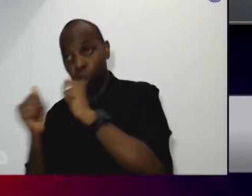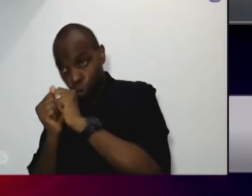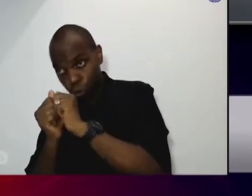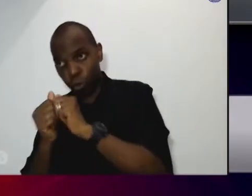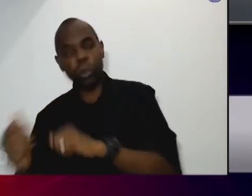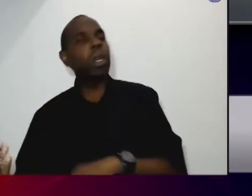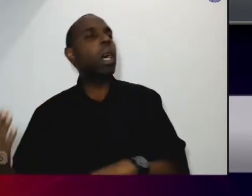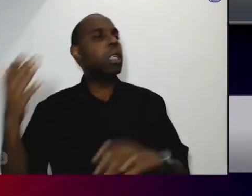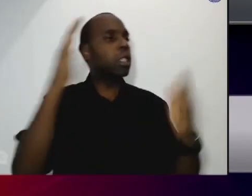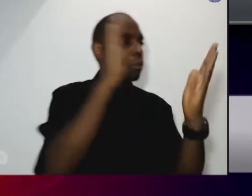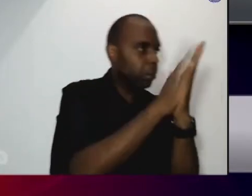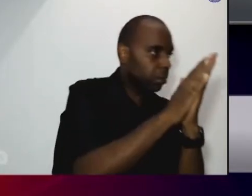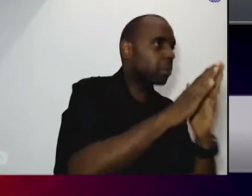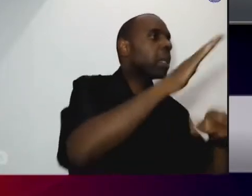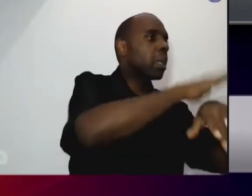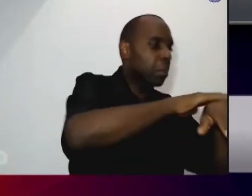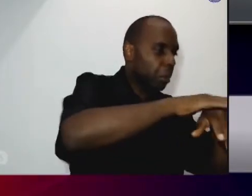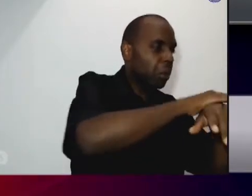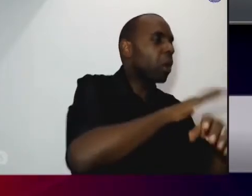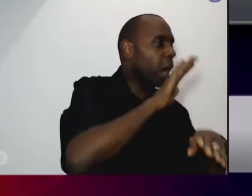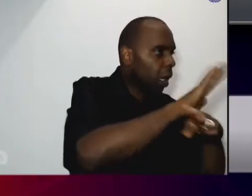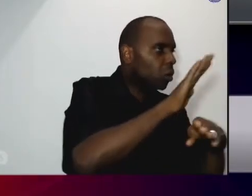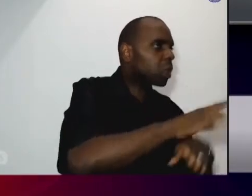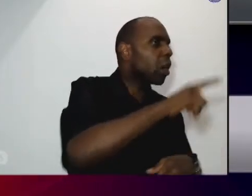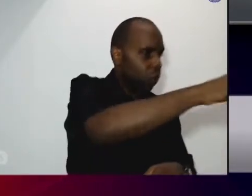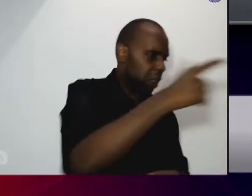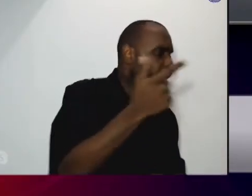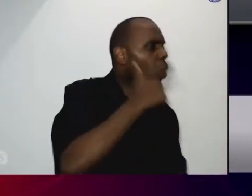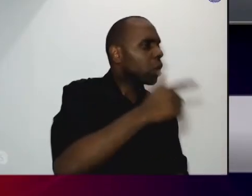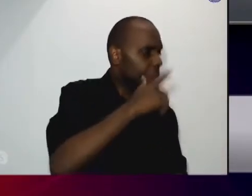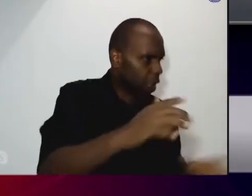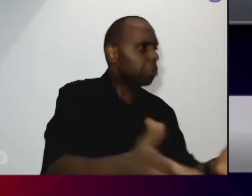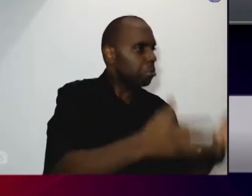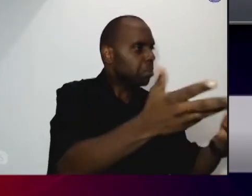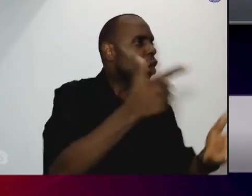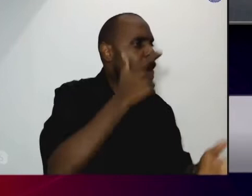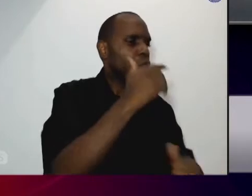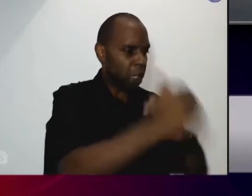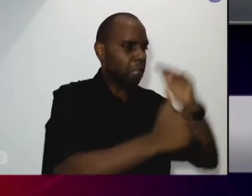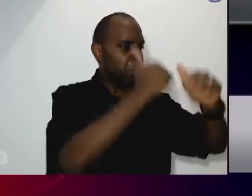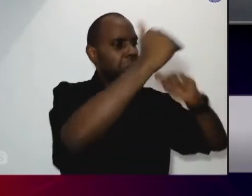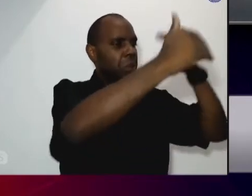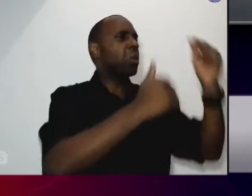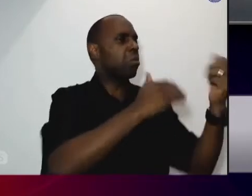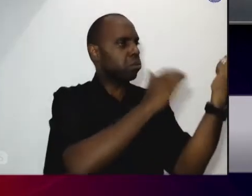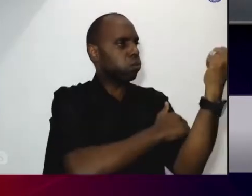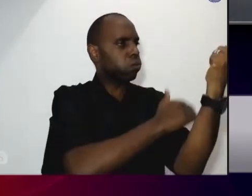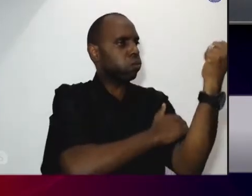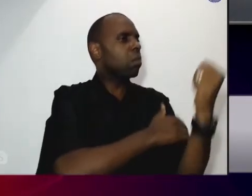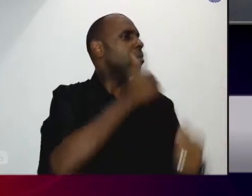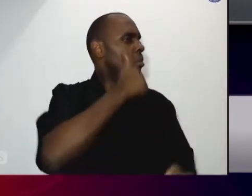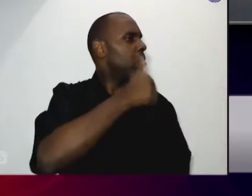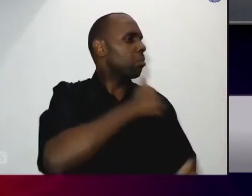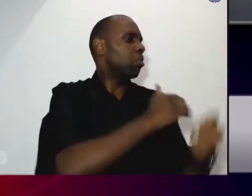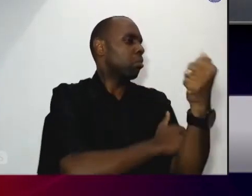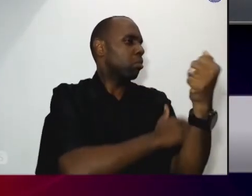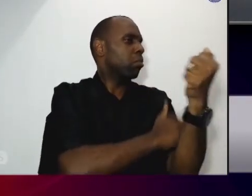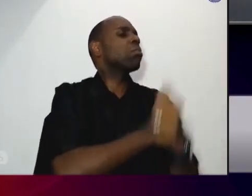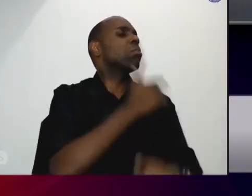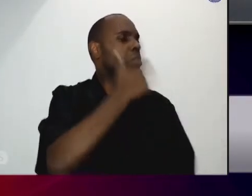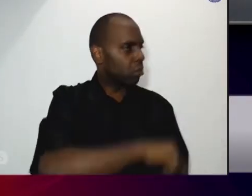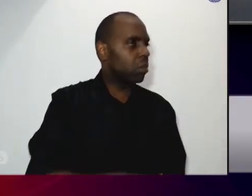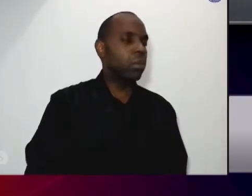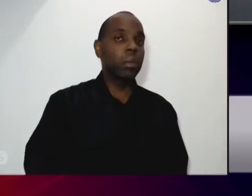dando empoderamento e uma fala interessante da andréia que ela fala assim que ela junta com a